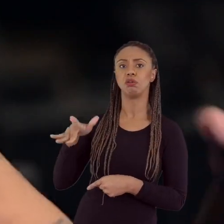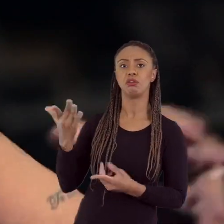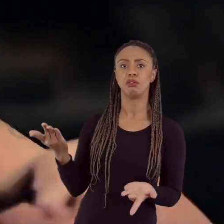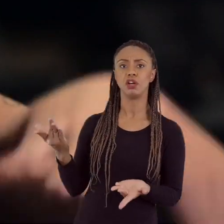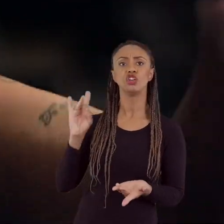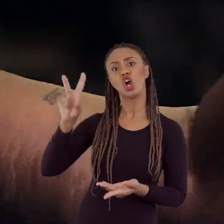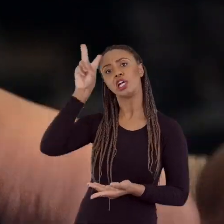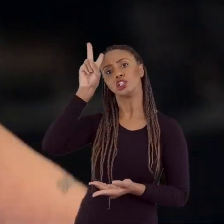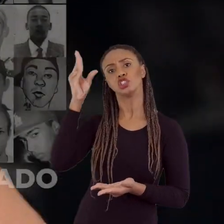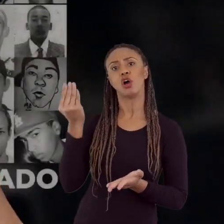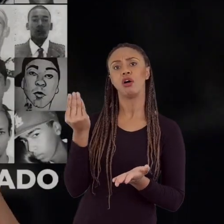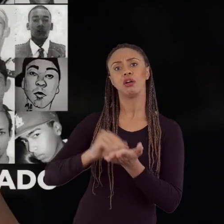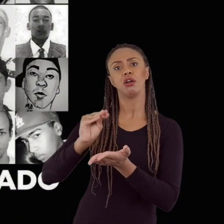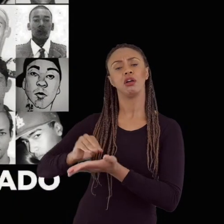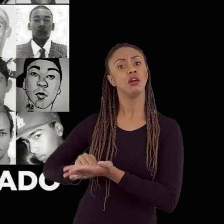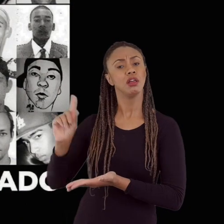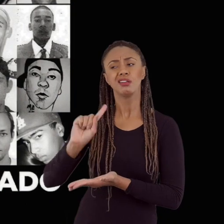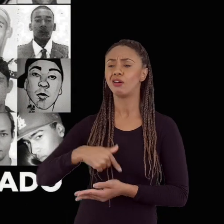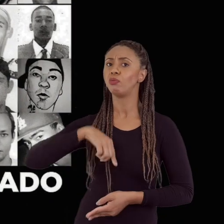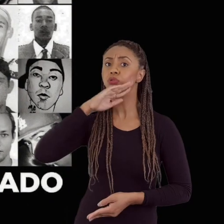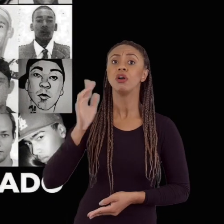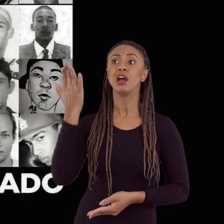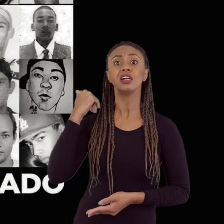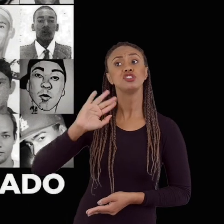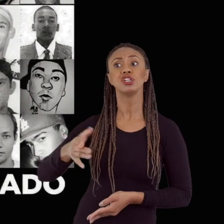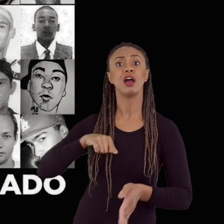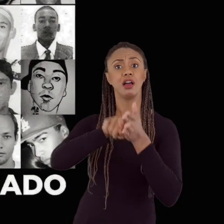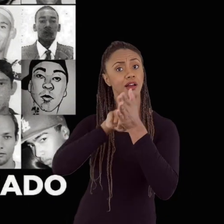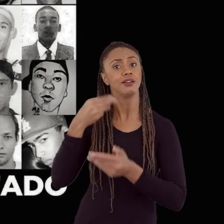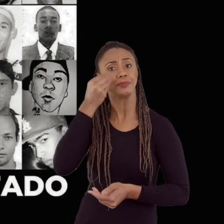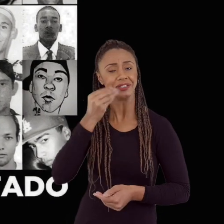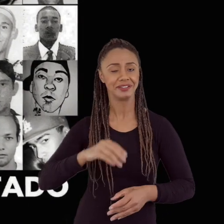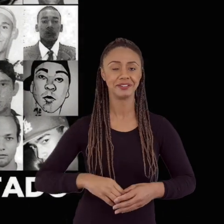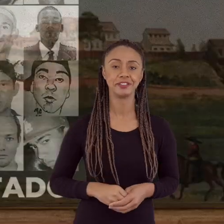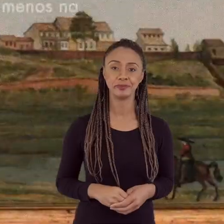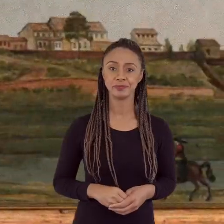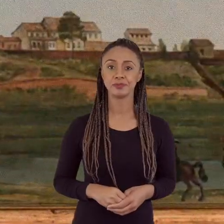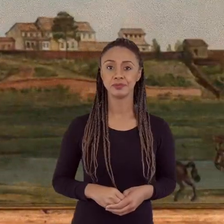numa biblioteca de uma academia, porque a gente já era pesquisadora, de entrar para a academia.